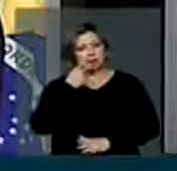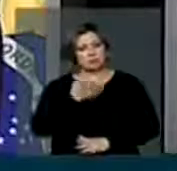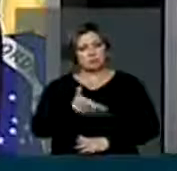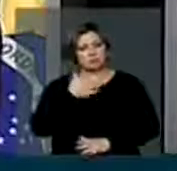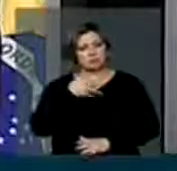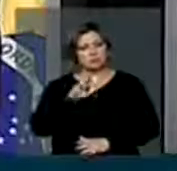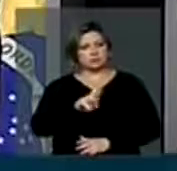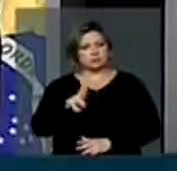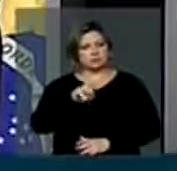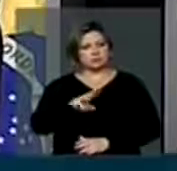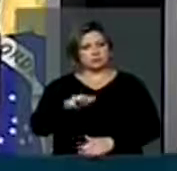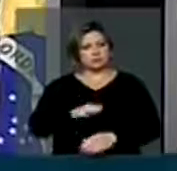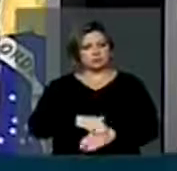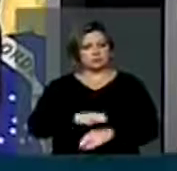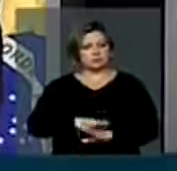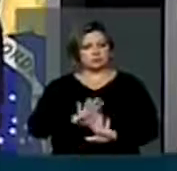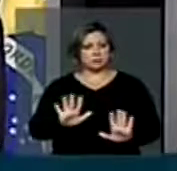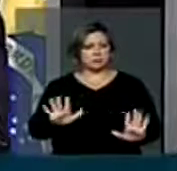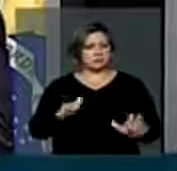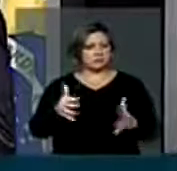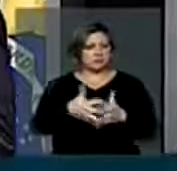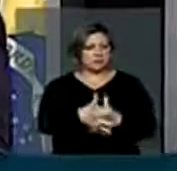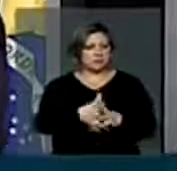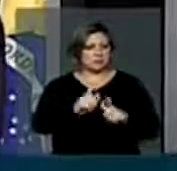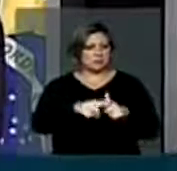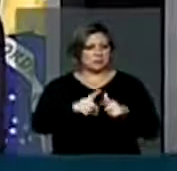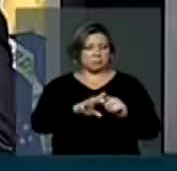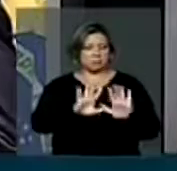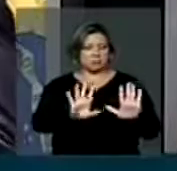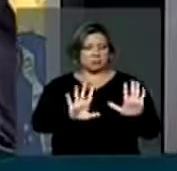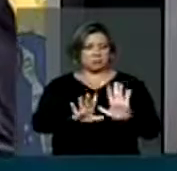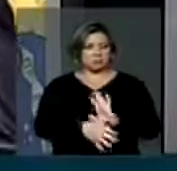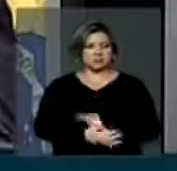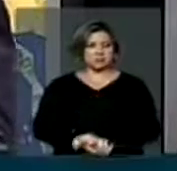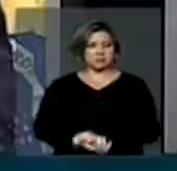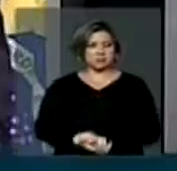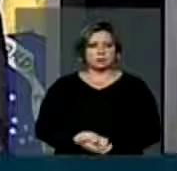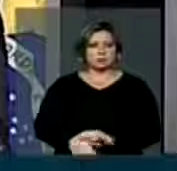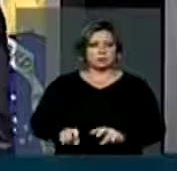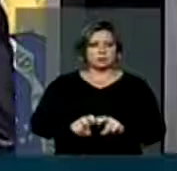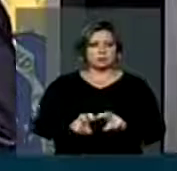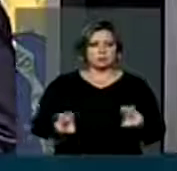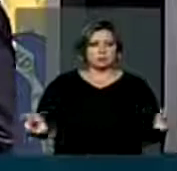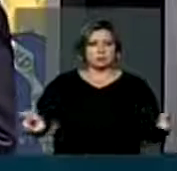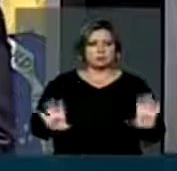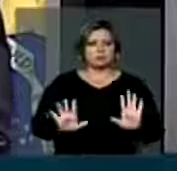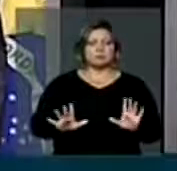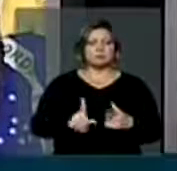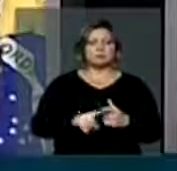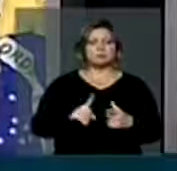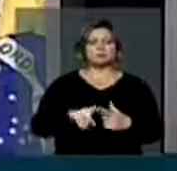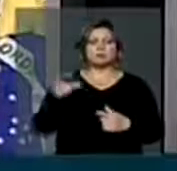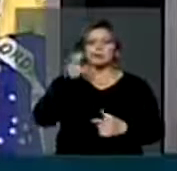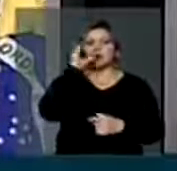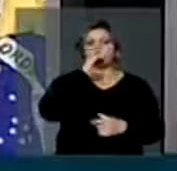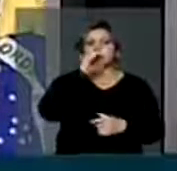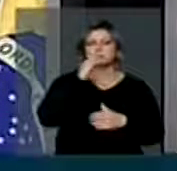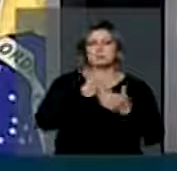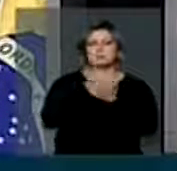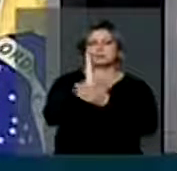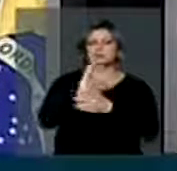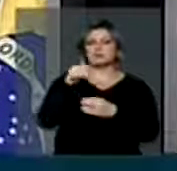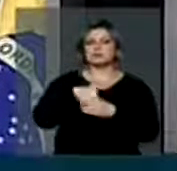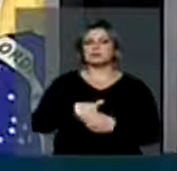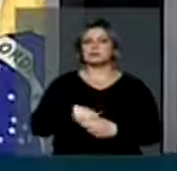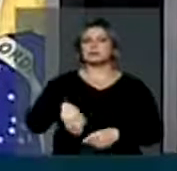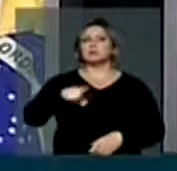só vou usar do tempo. Não quero criar nenhum constrangimento com a mesa, pela rapidez da aprovação.